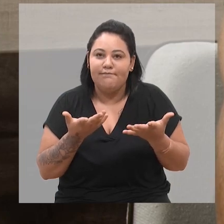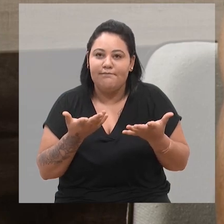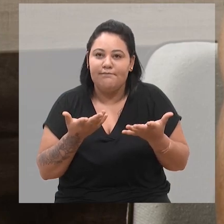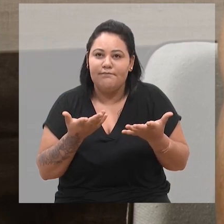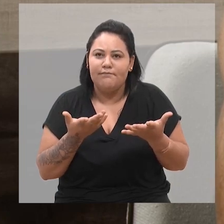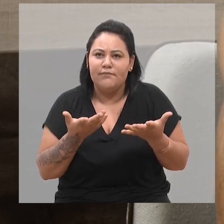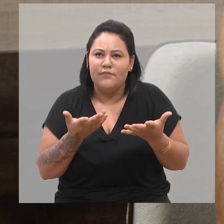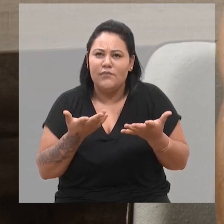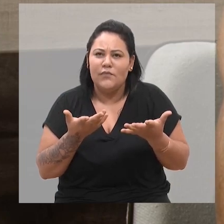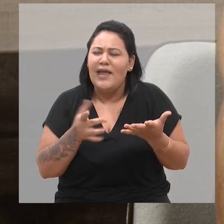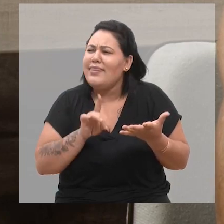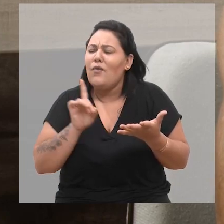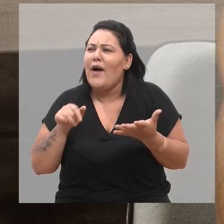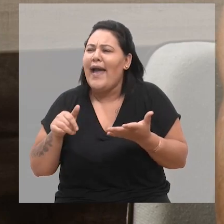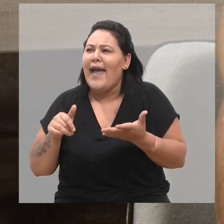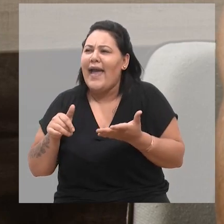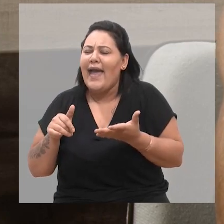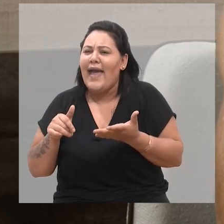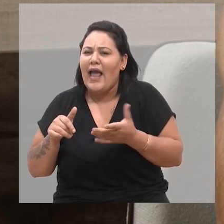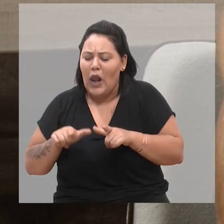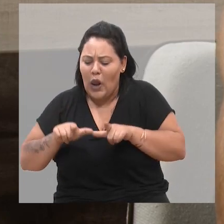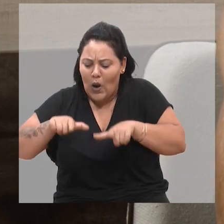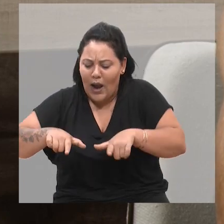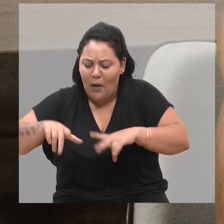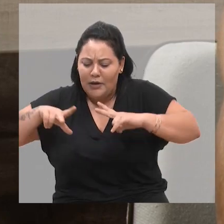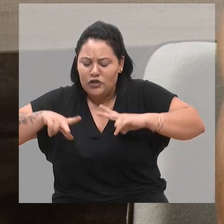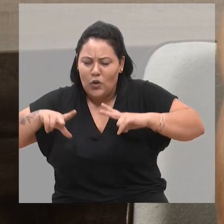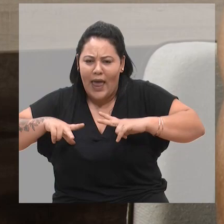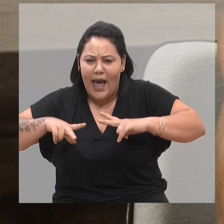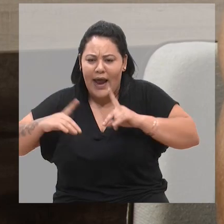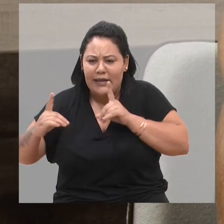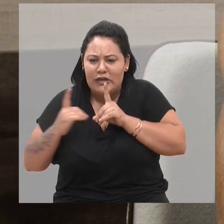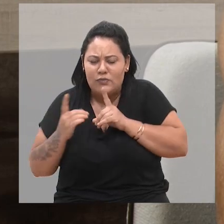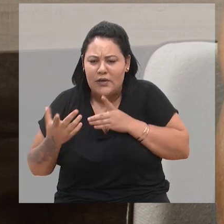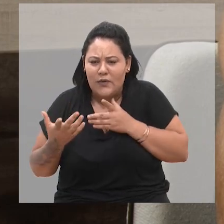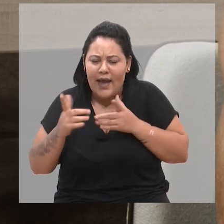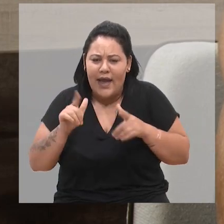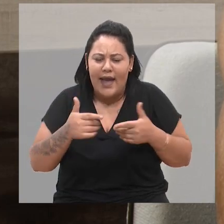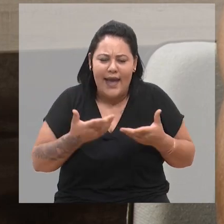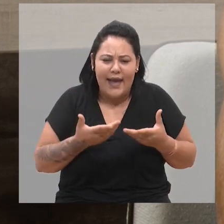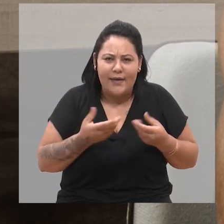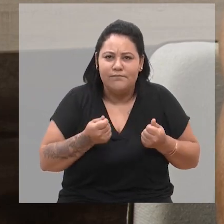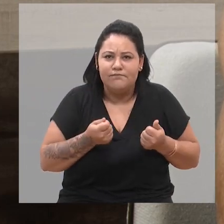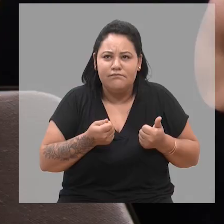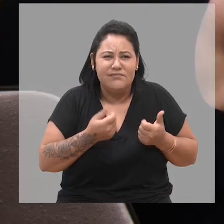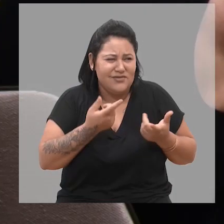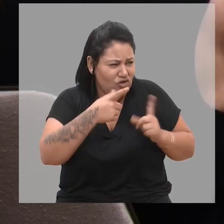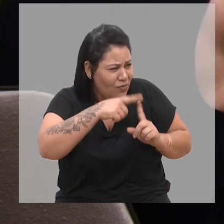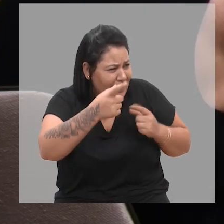não é consultório, como é que eu diria, enfim. Uma clínica? É,